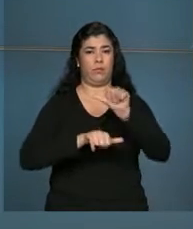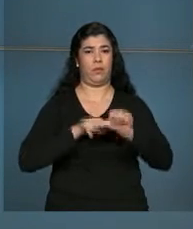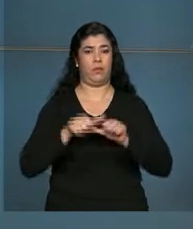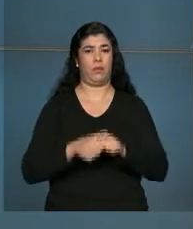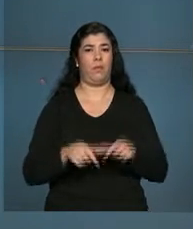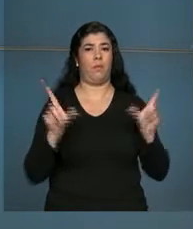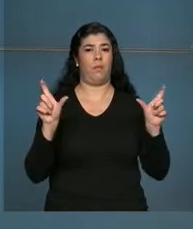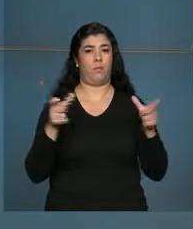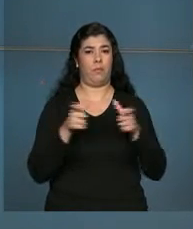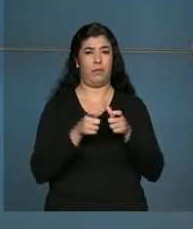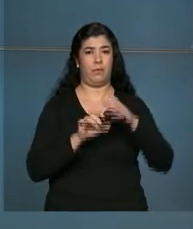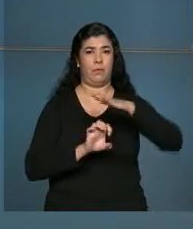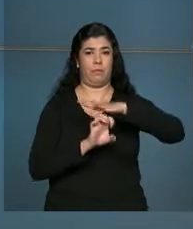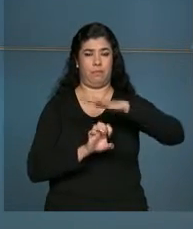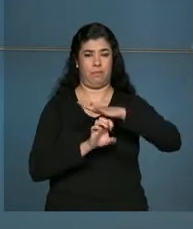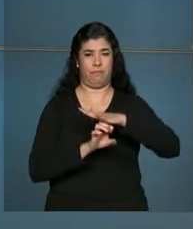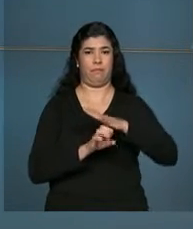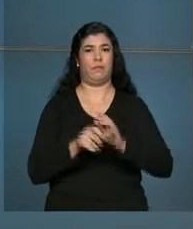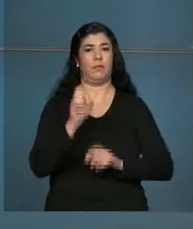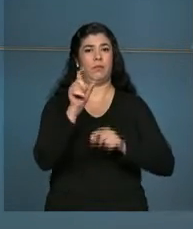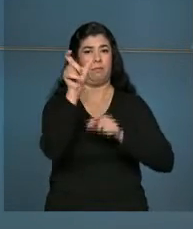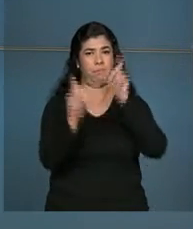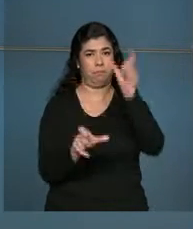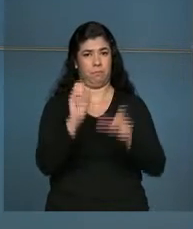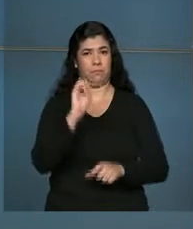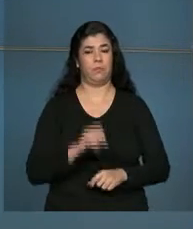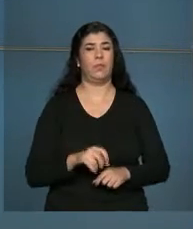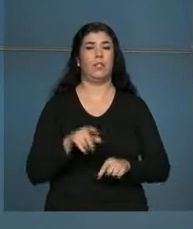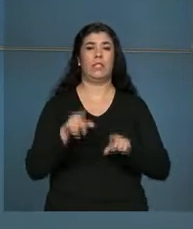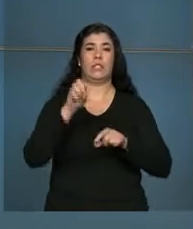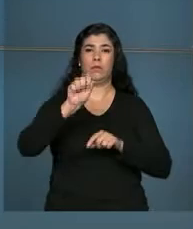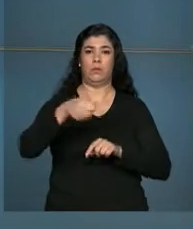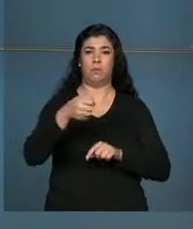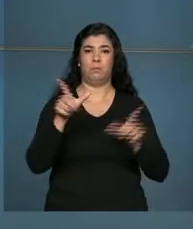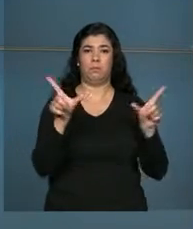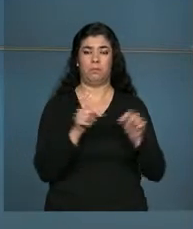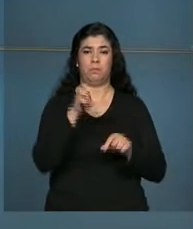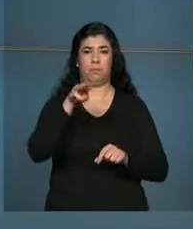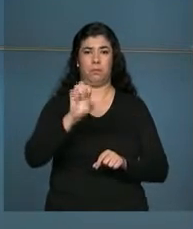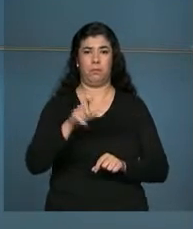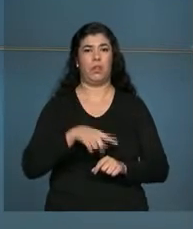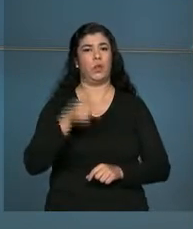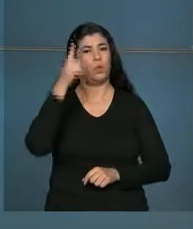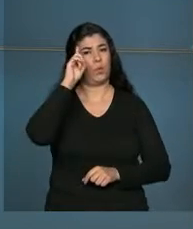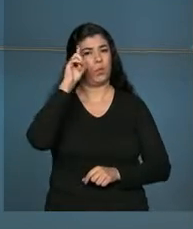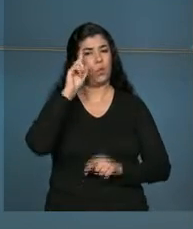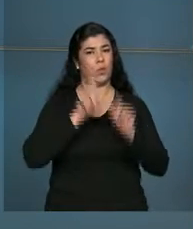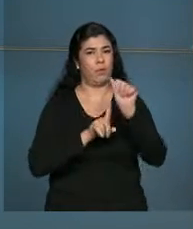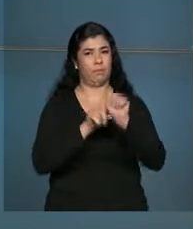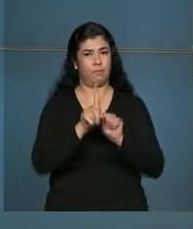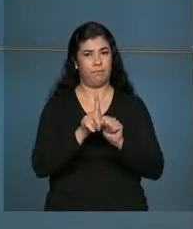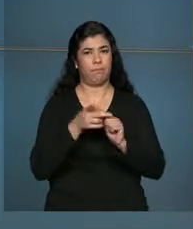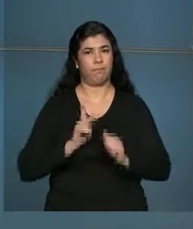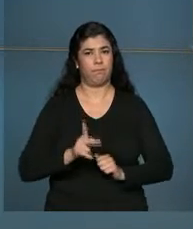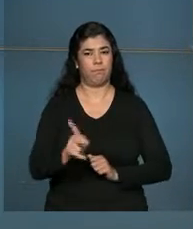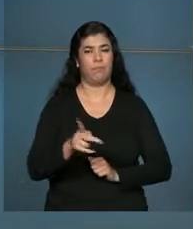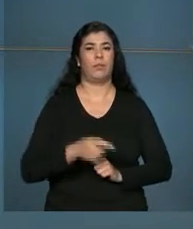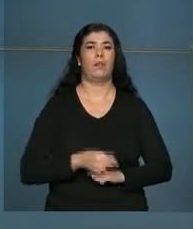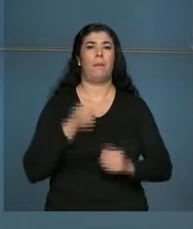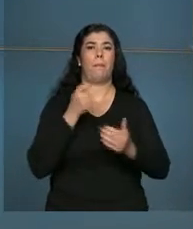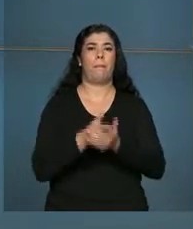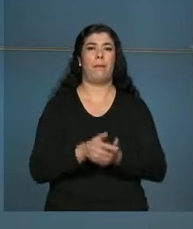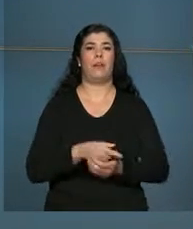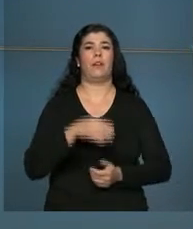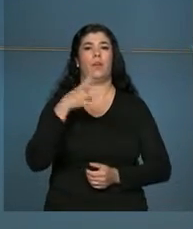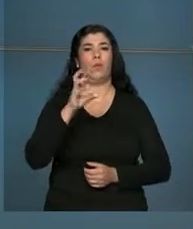microempreendedor individual, o trabalhador passa a pagar uma contribuição todo mês, que varia de R$ 40,40